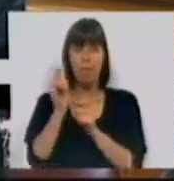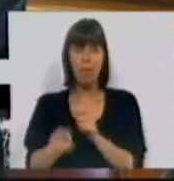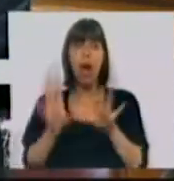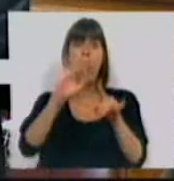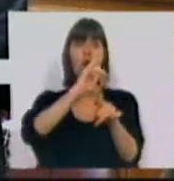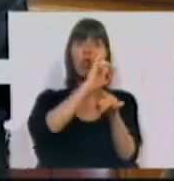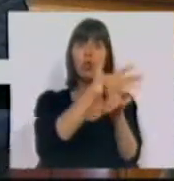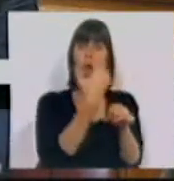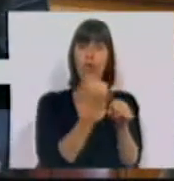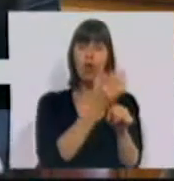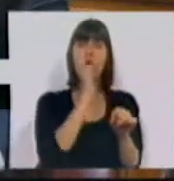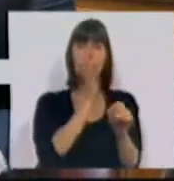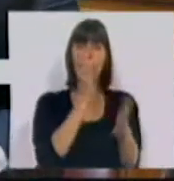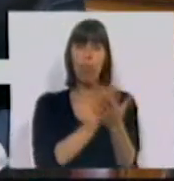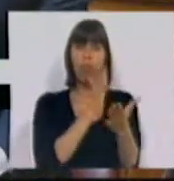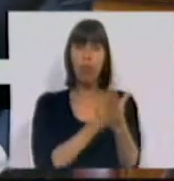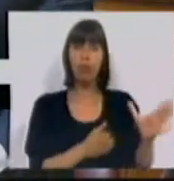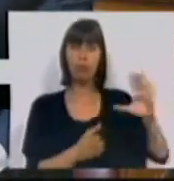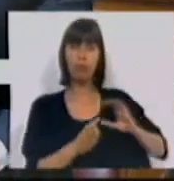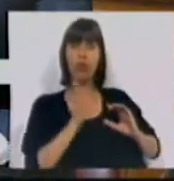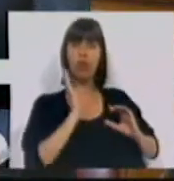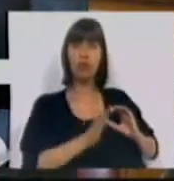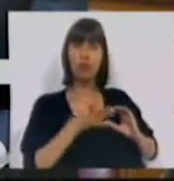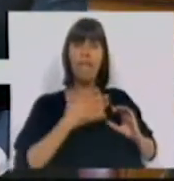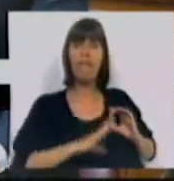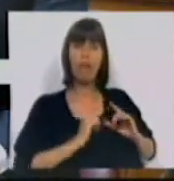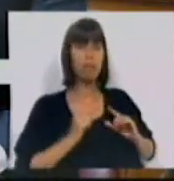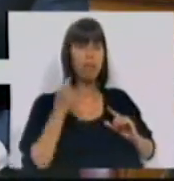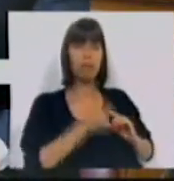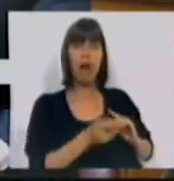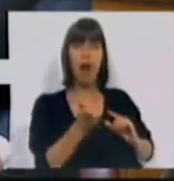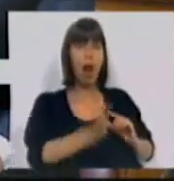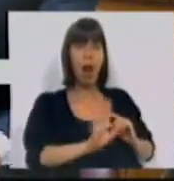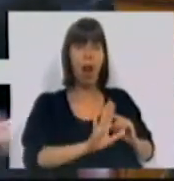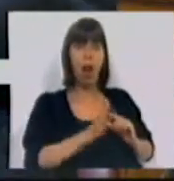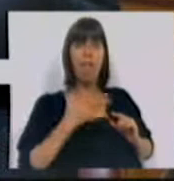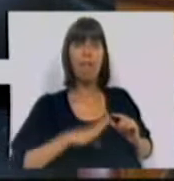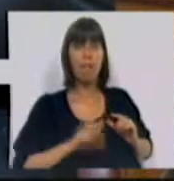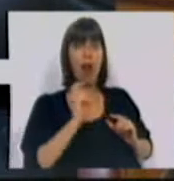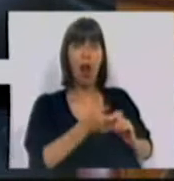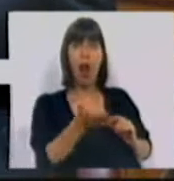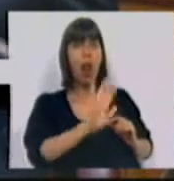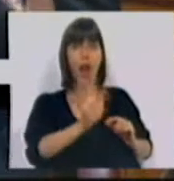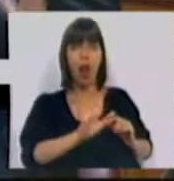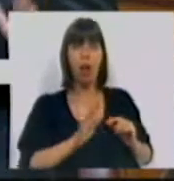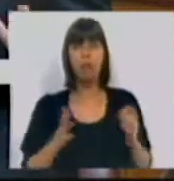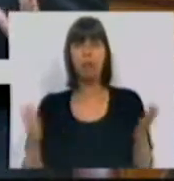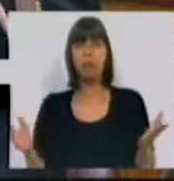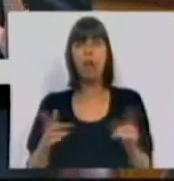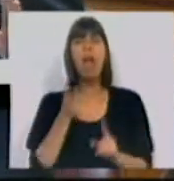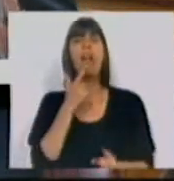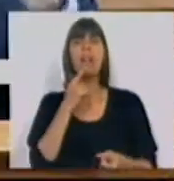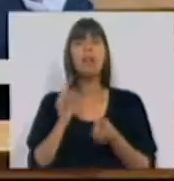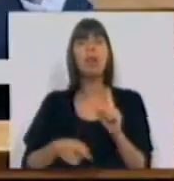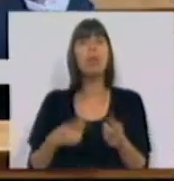todos os outros funcionários que já receberam o subsídio de férias, nós não vamos pagar o subsídio de férias. O que é que isso